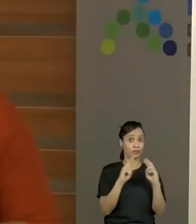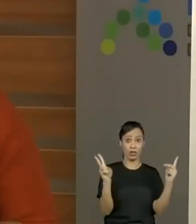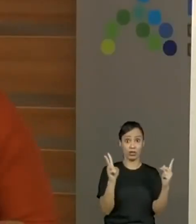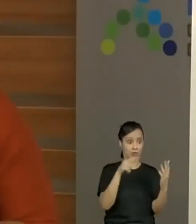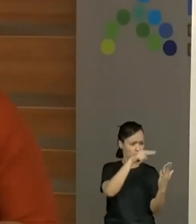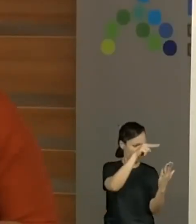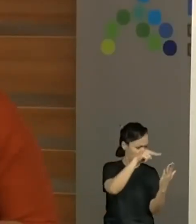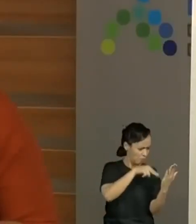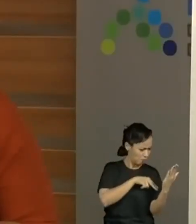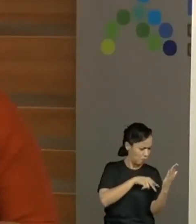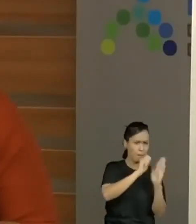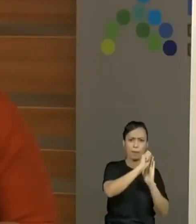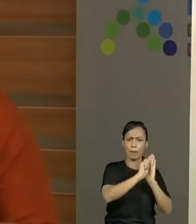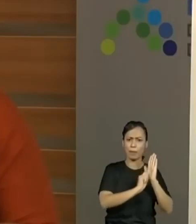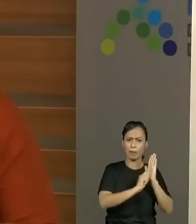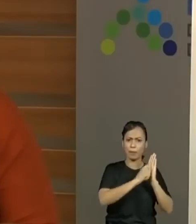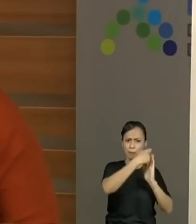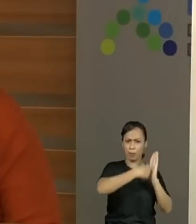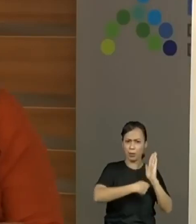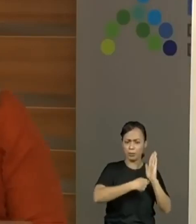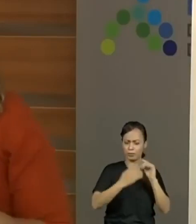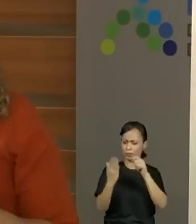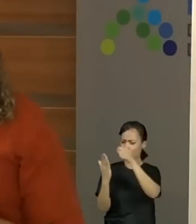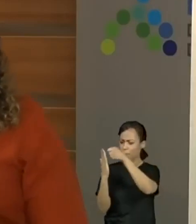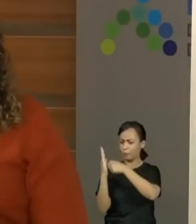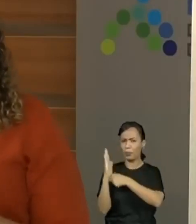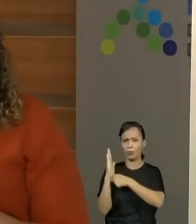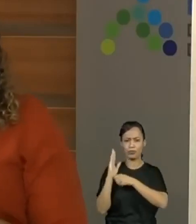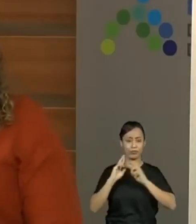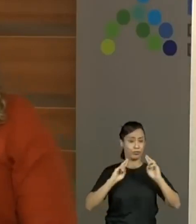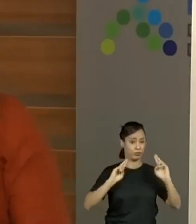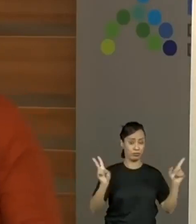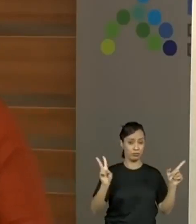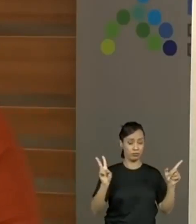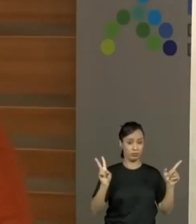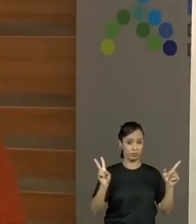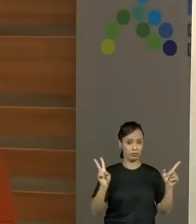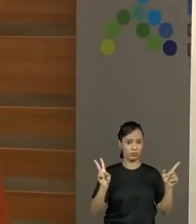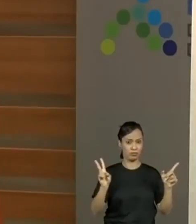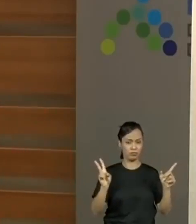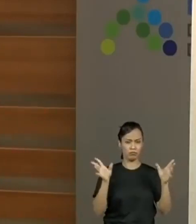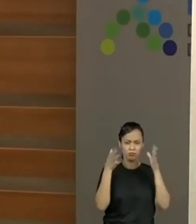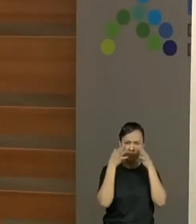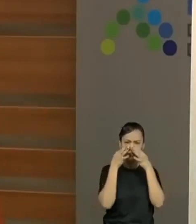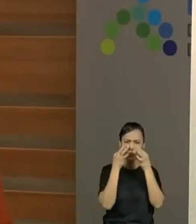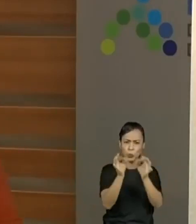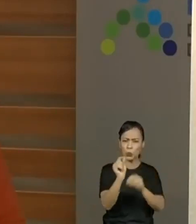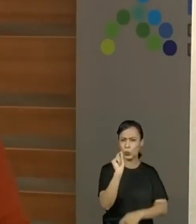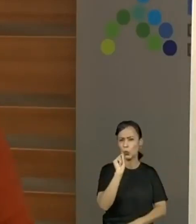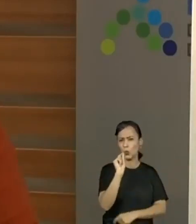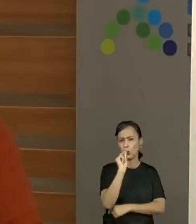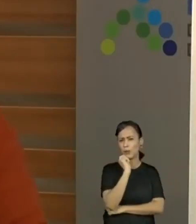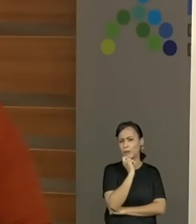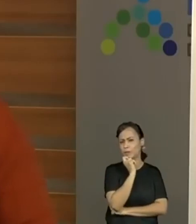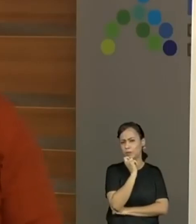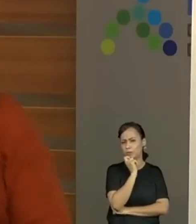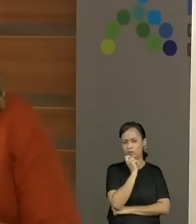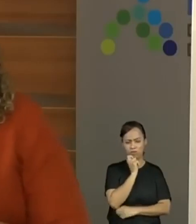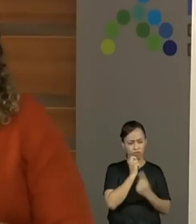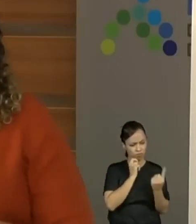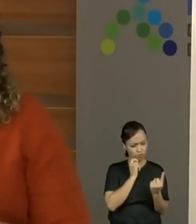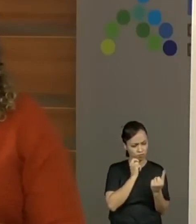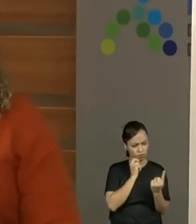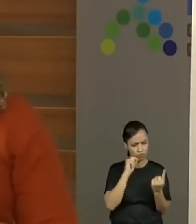dois textos. E aí? Alguma coisa chama a atenção? Eu li dois